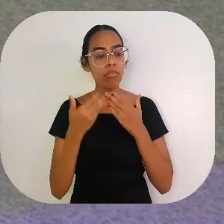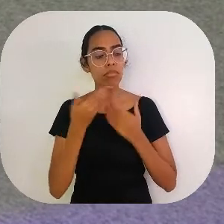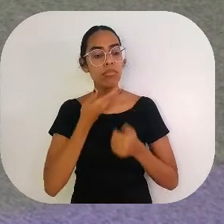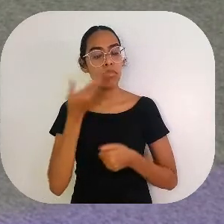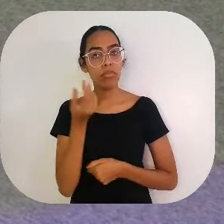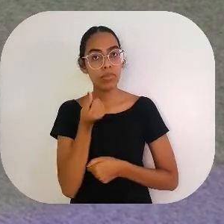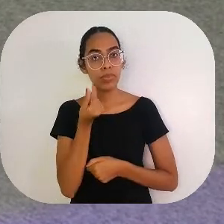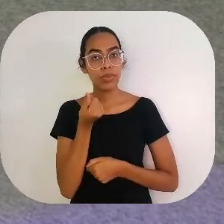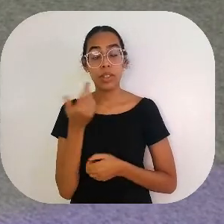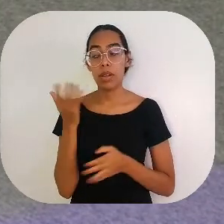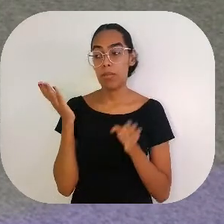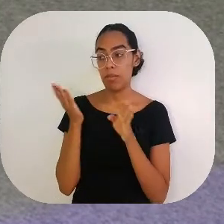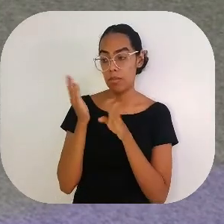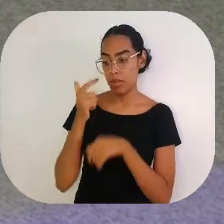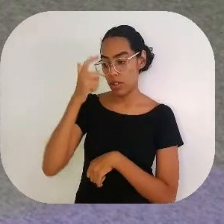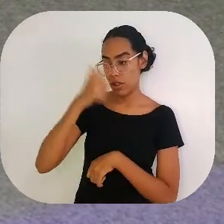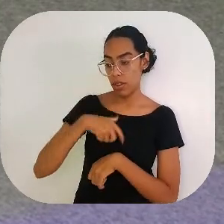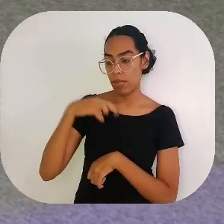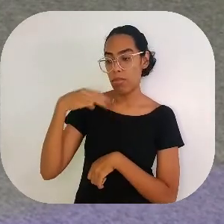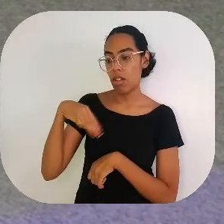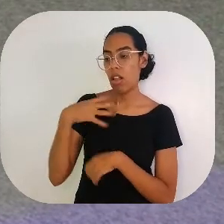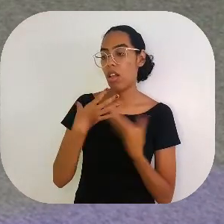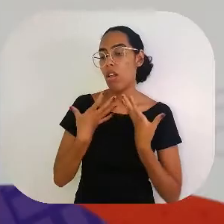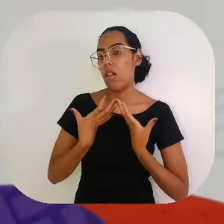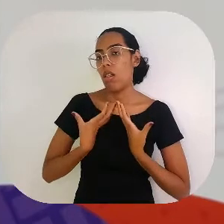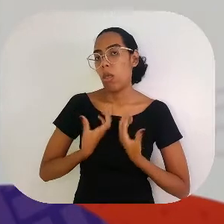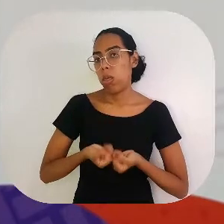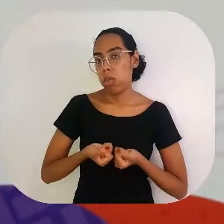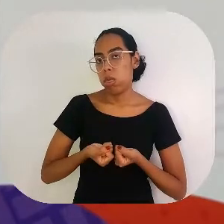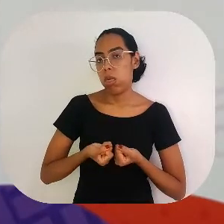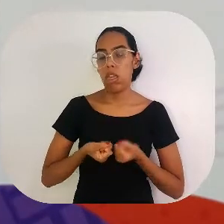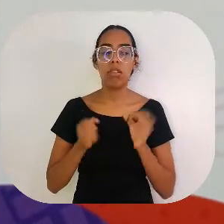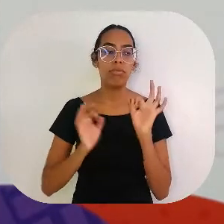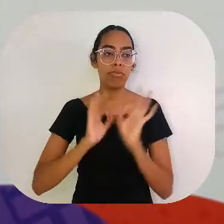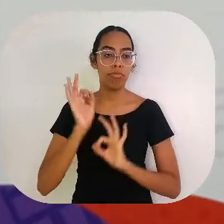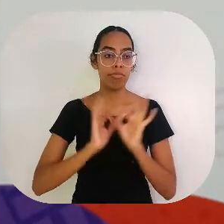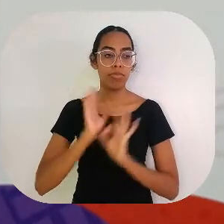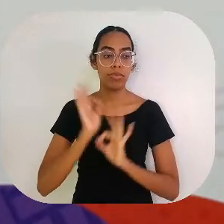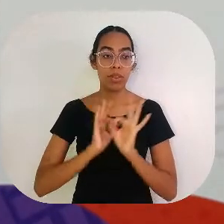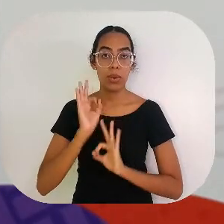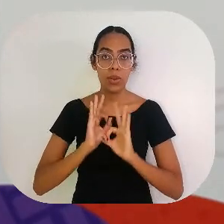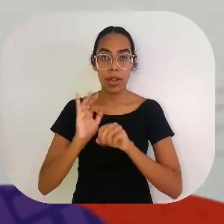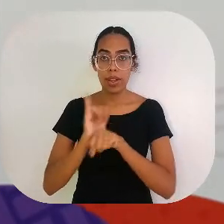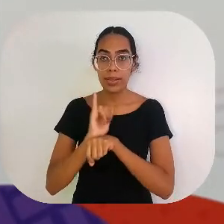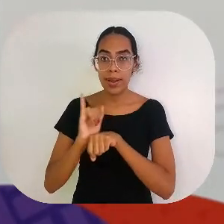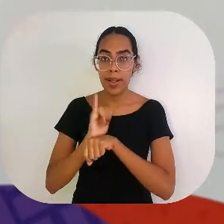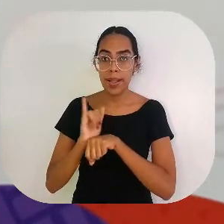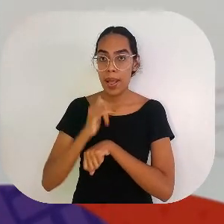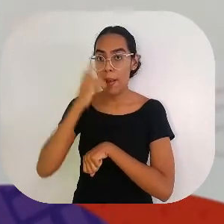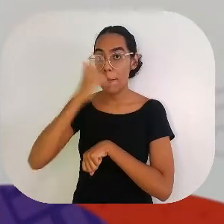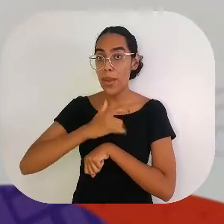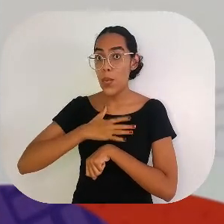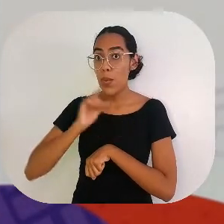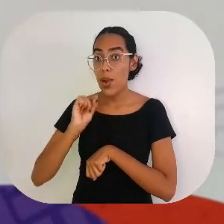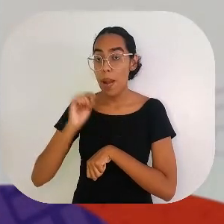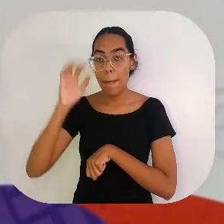Ele cansado de tanto receber cobranças, resolveu planejar a sua